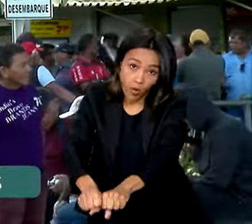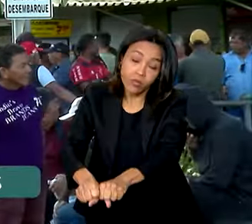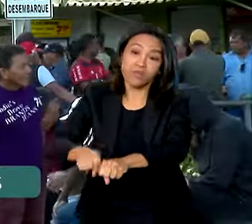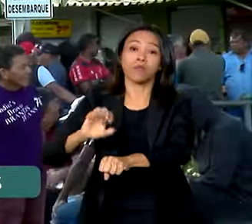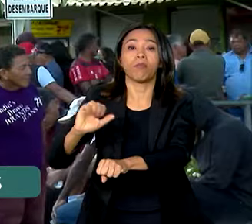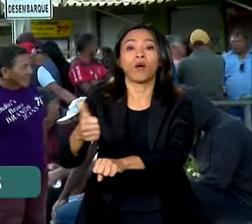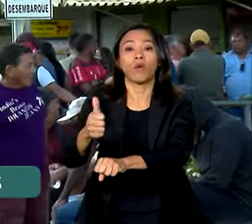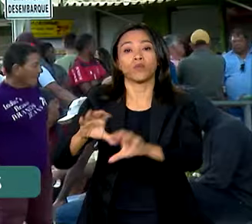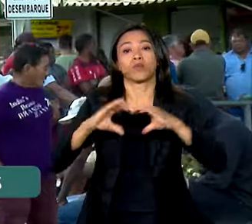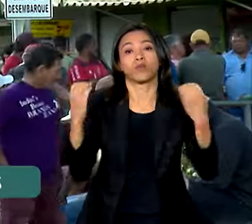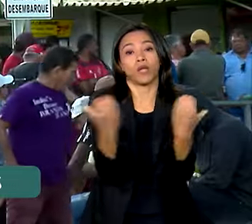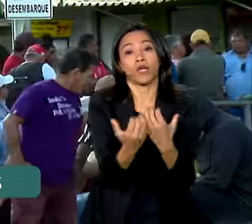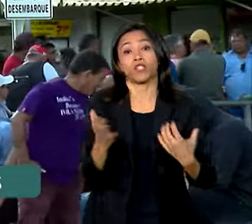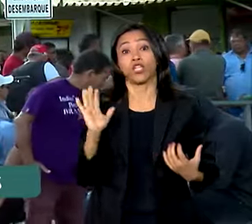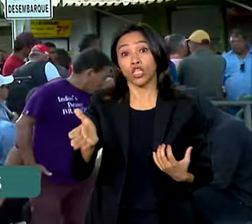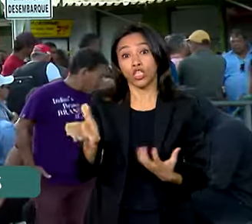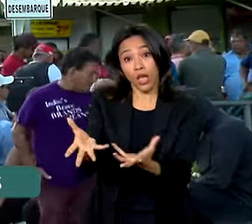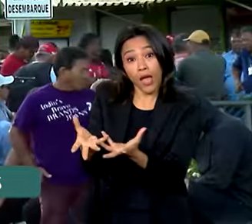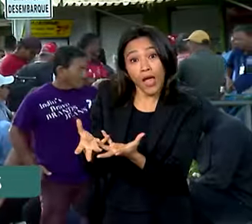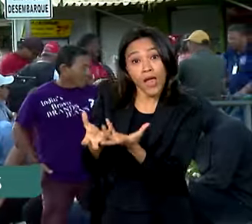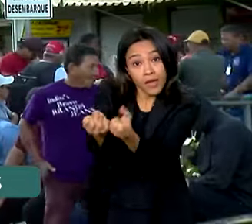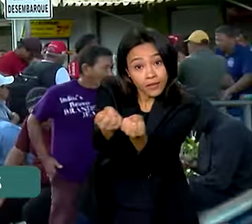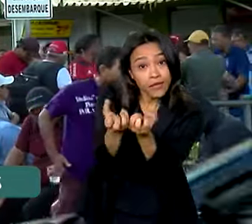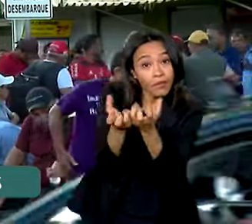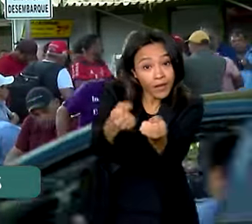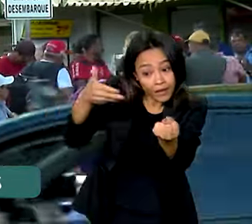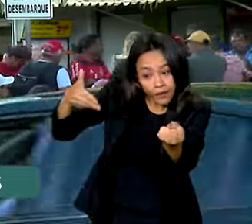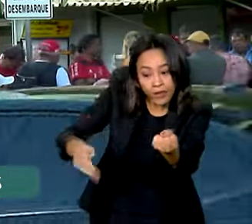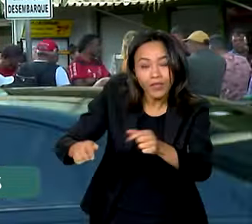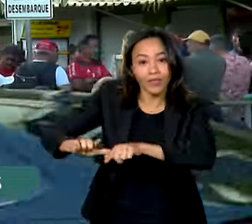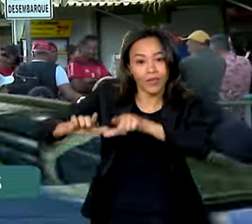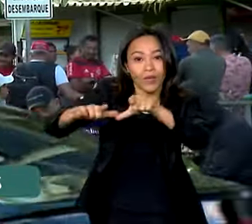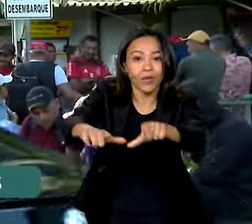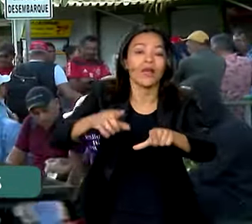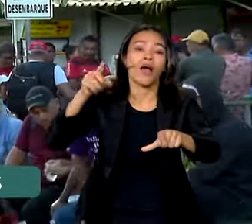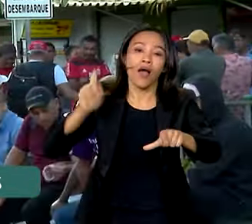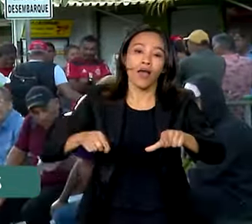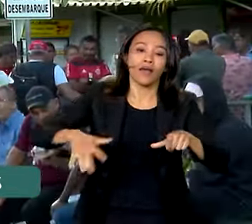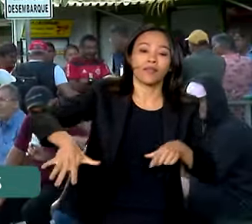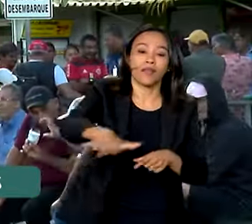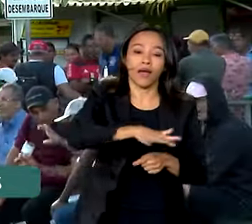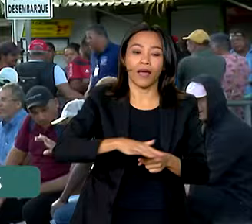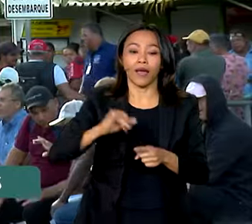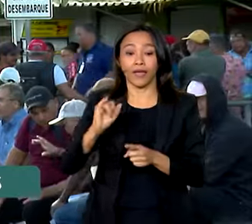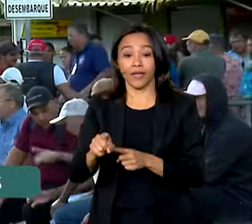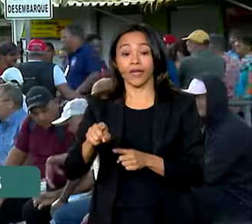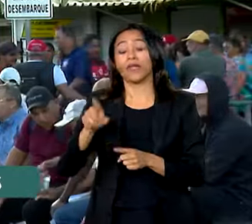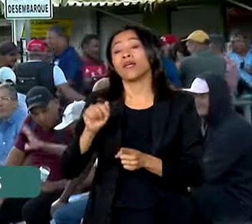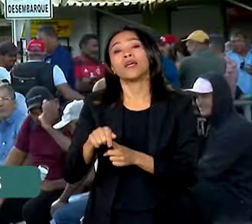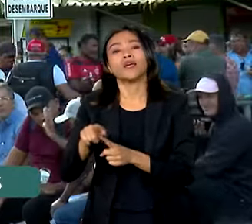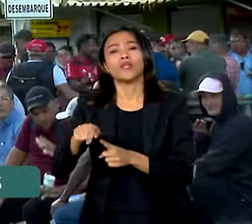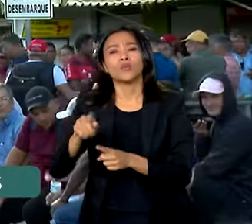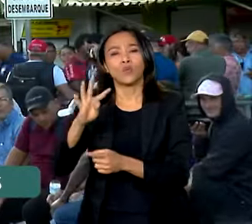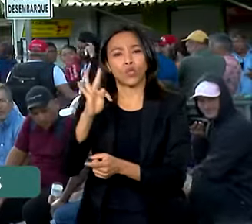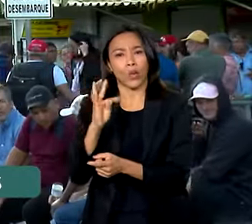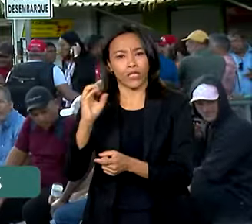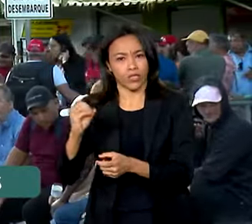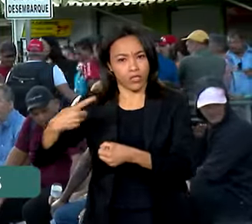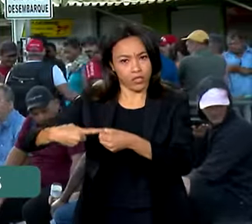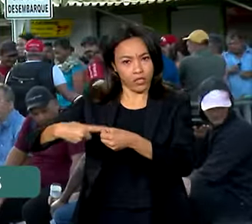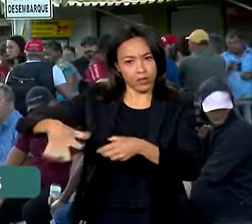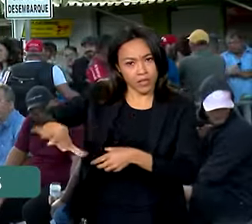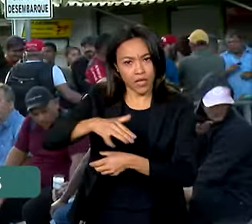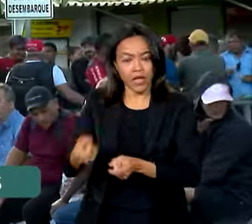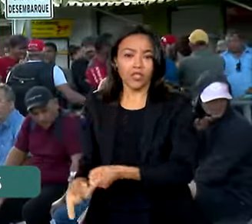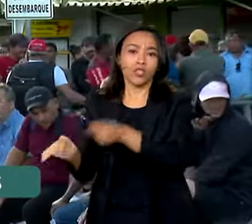receberam os documentos titulatórios, estão as famílias da Ilha de São Vicente, em Araguatins, no Tocantins, e